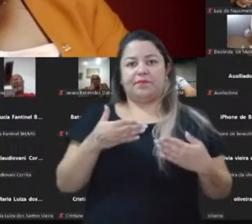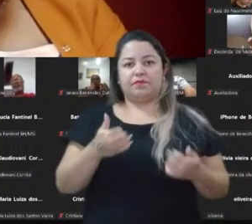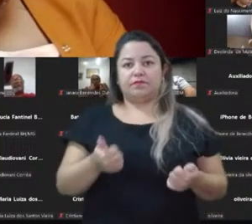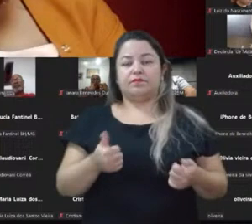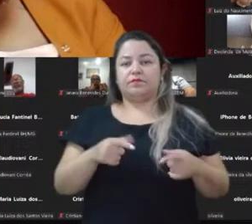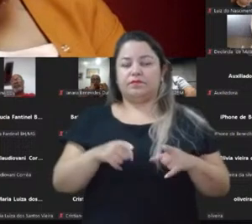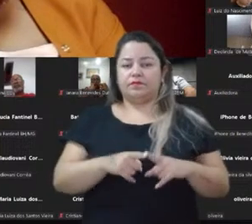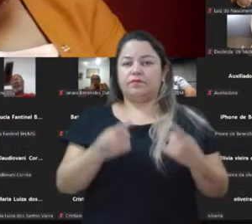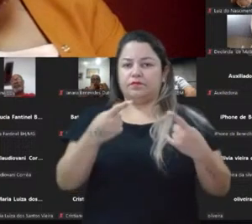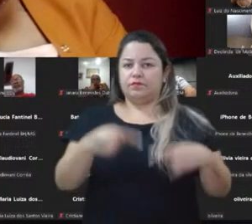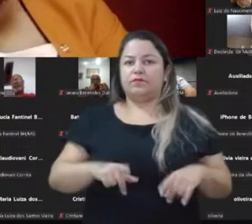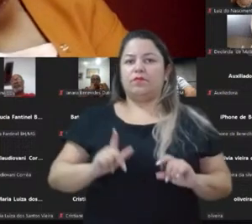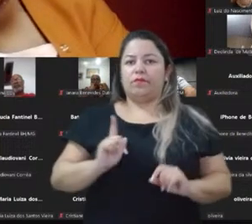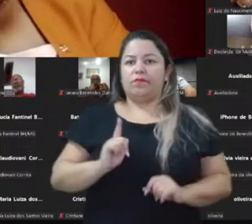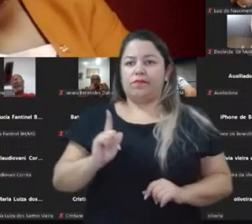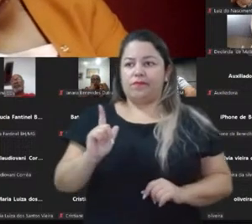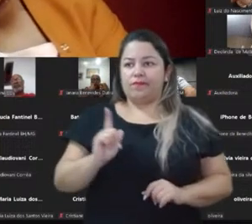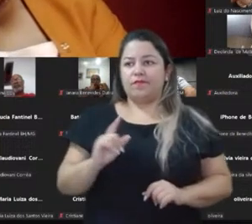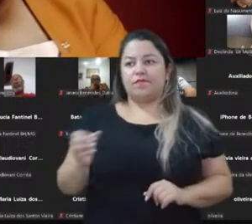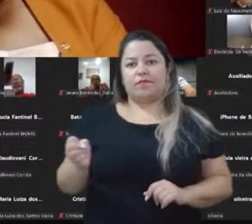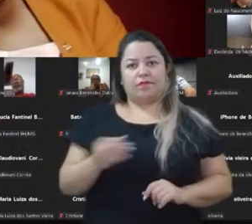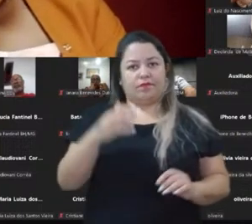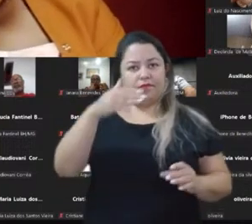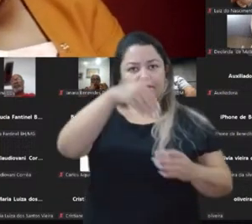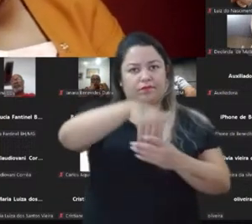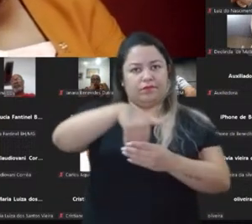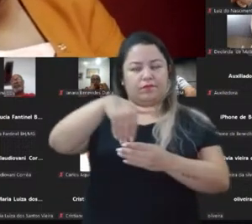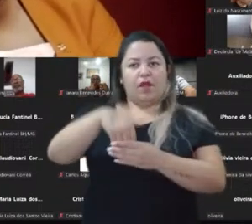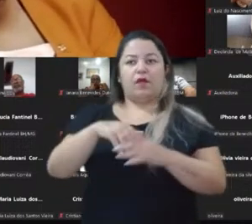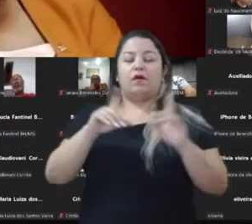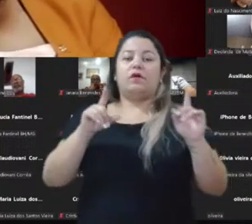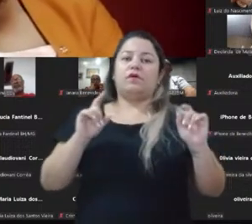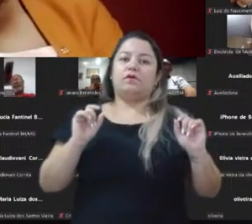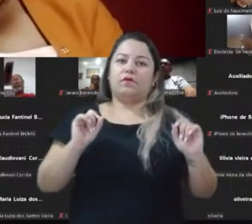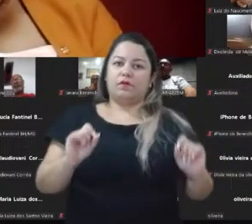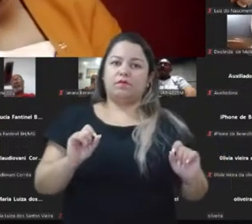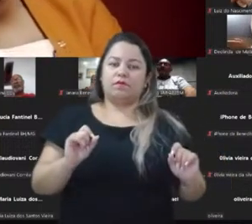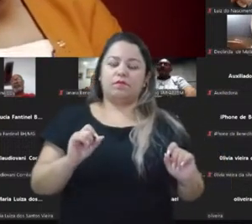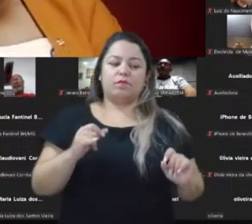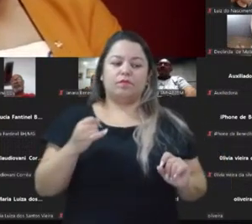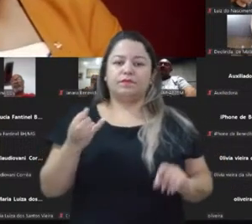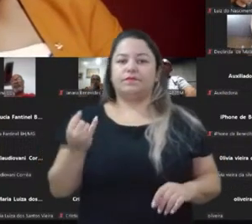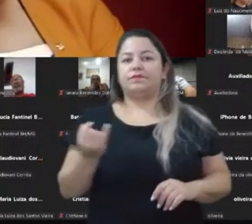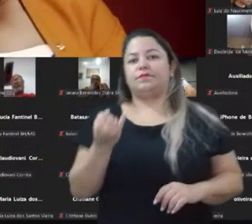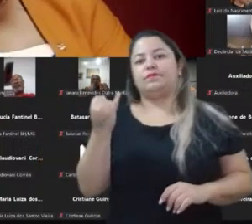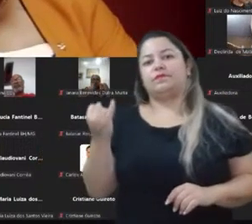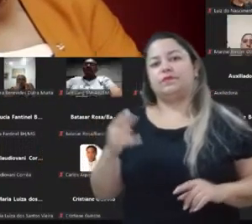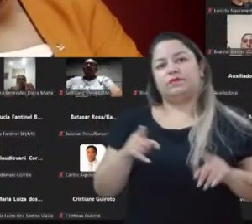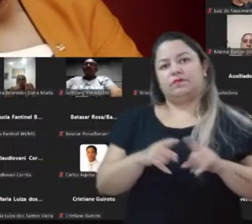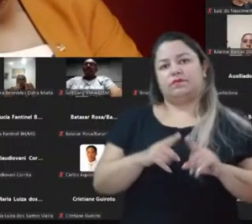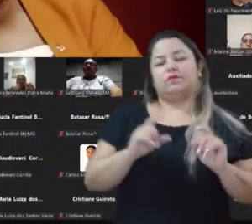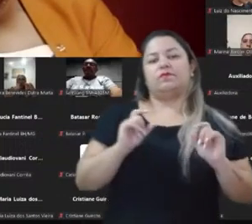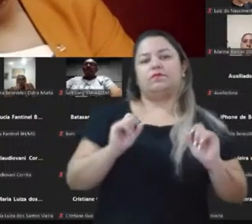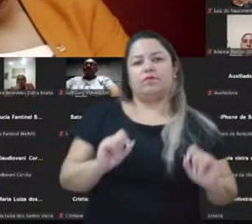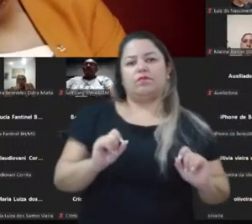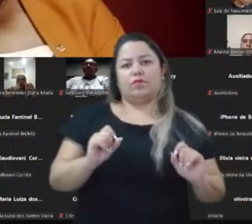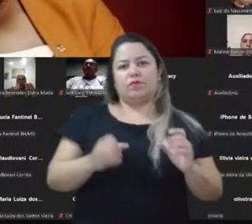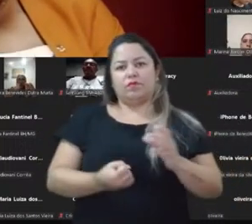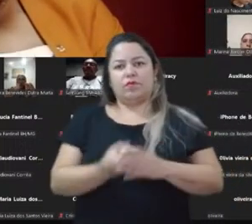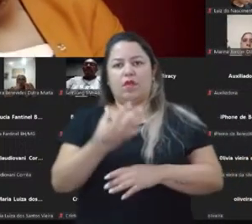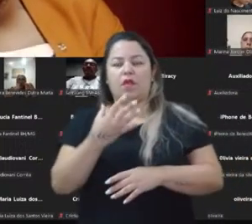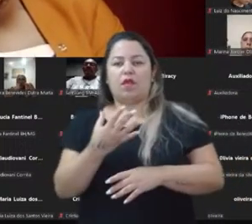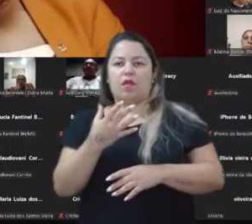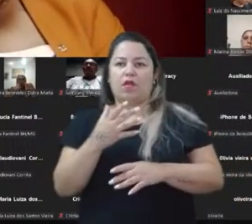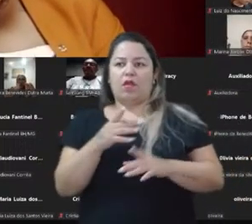O que a gente tem visto nas novas eleições é inclusive um papel forte dos influenciadores e criadores de